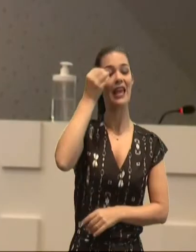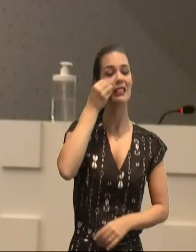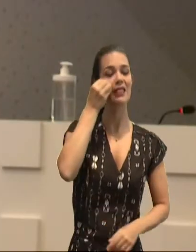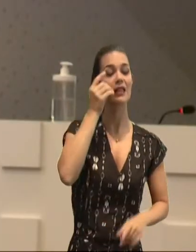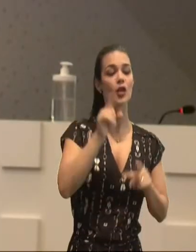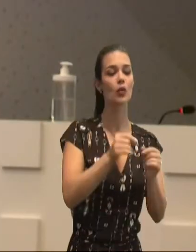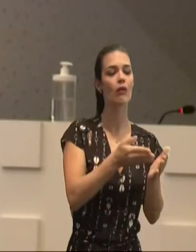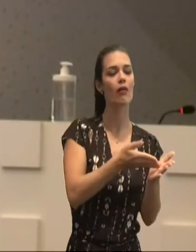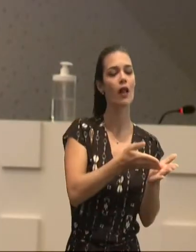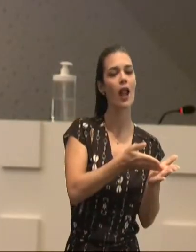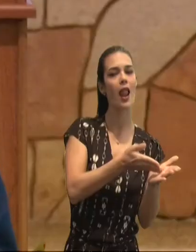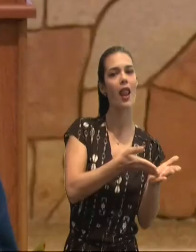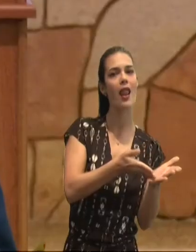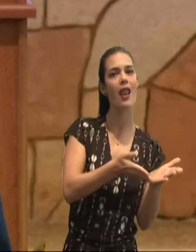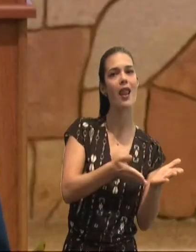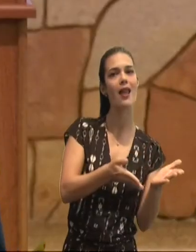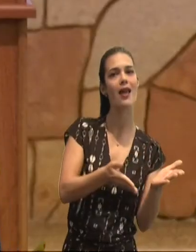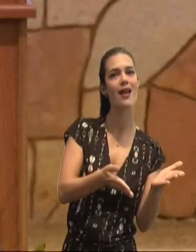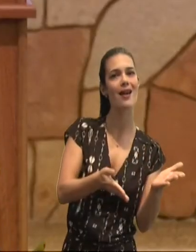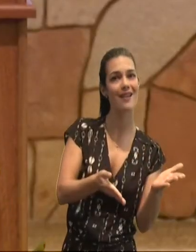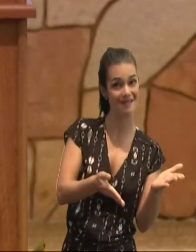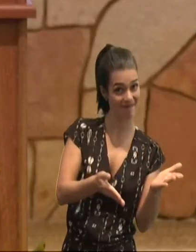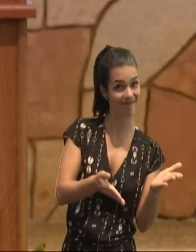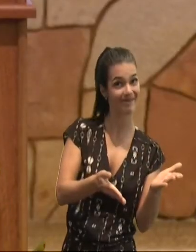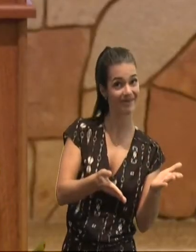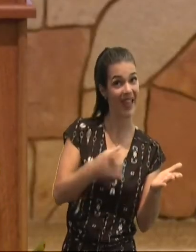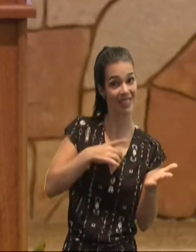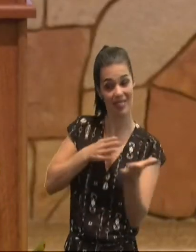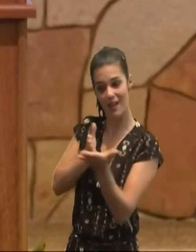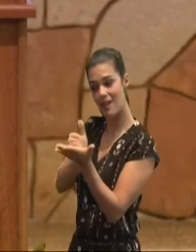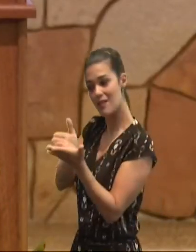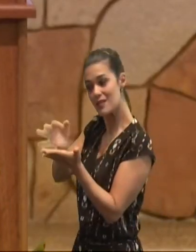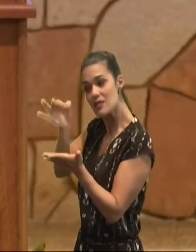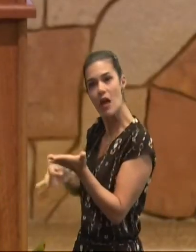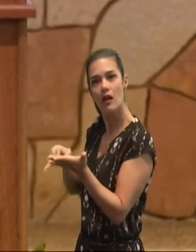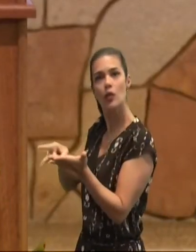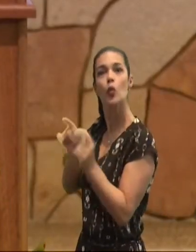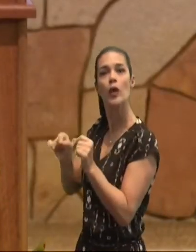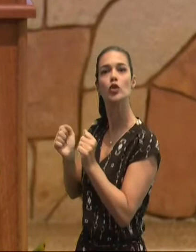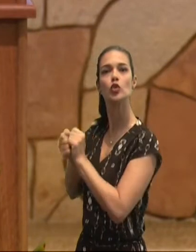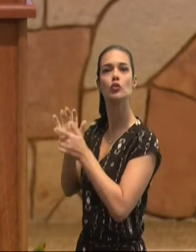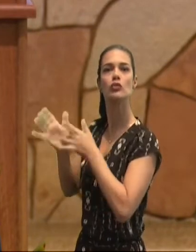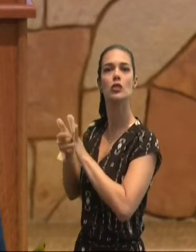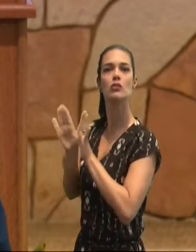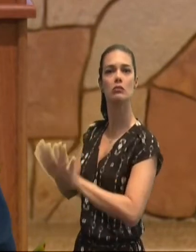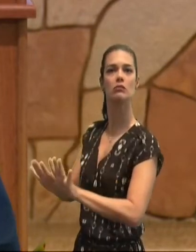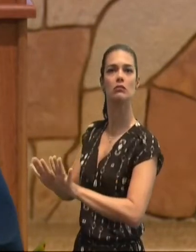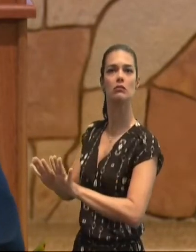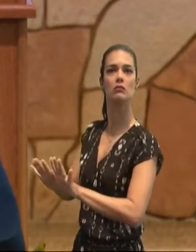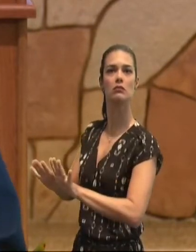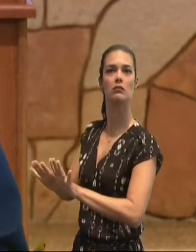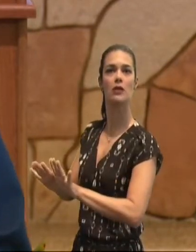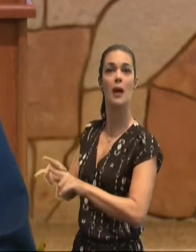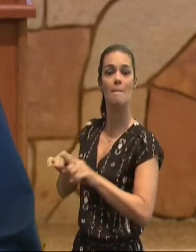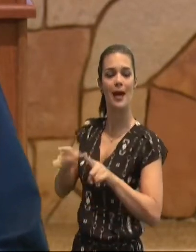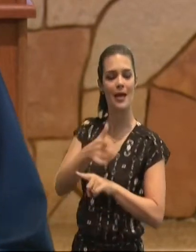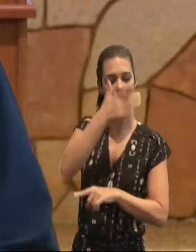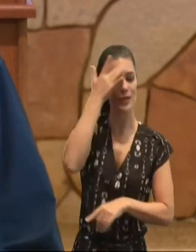aqui, do caminho correto, do caminho verdadeiro, Paulo, queria que eles, fossem maduros,